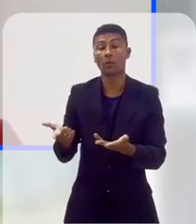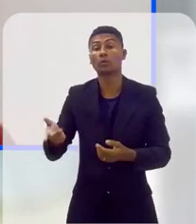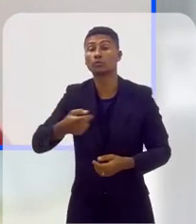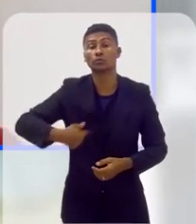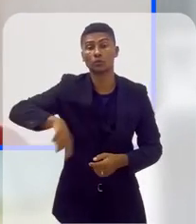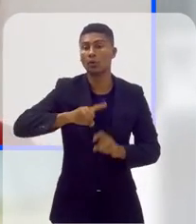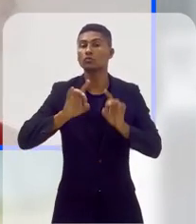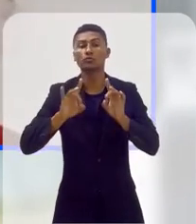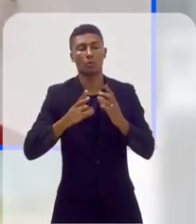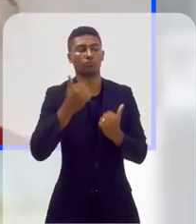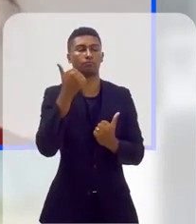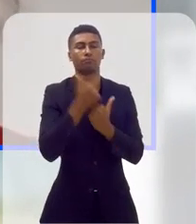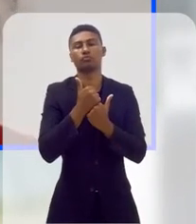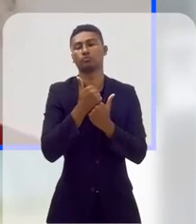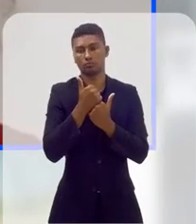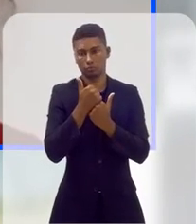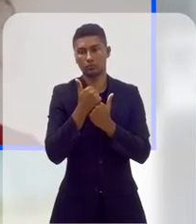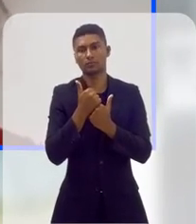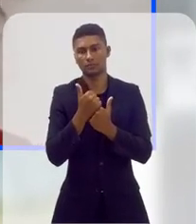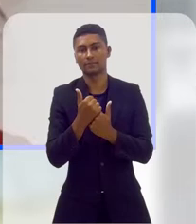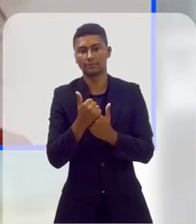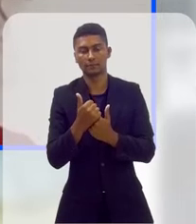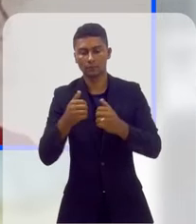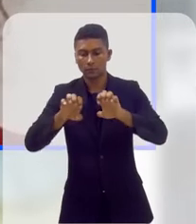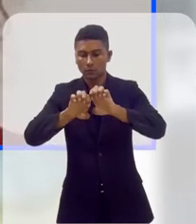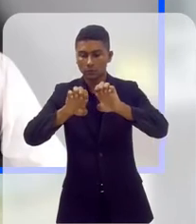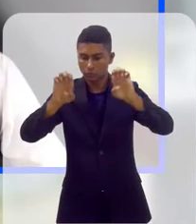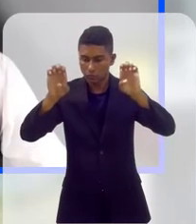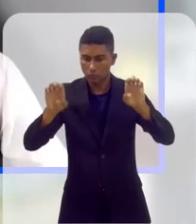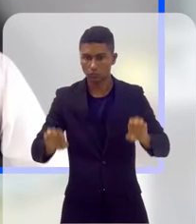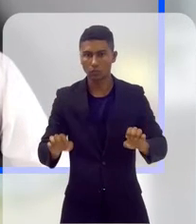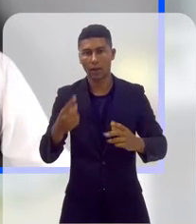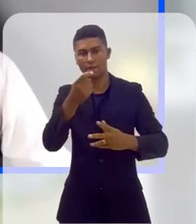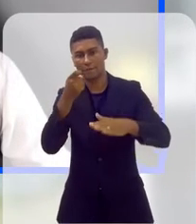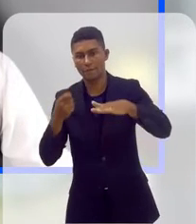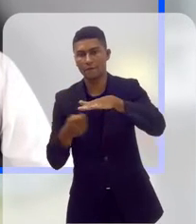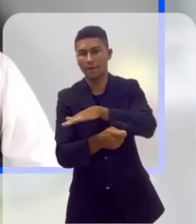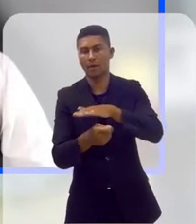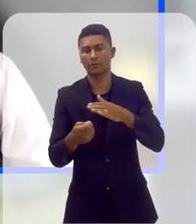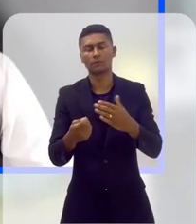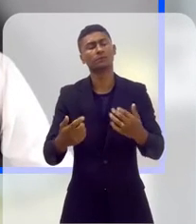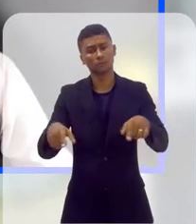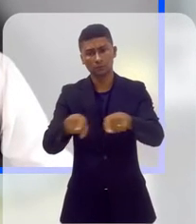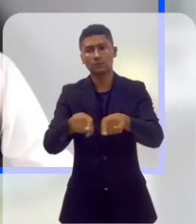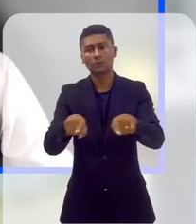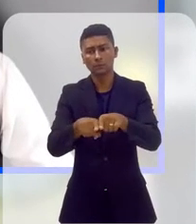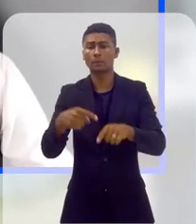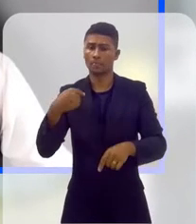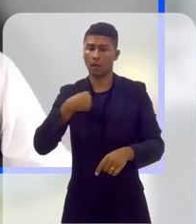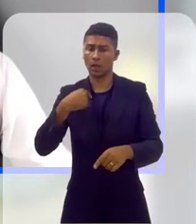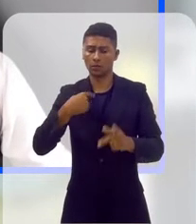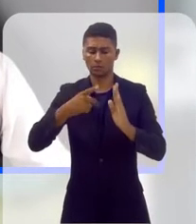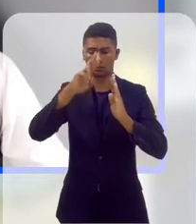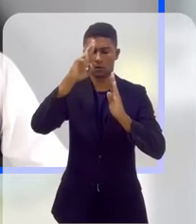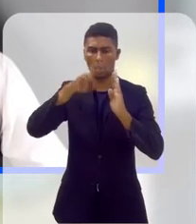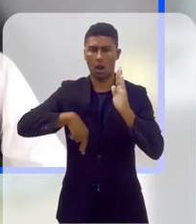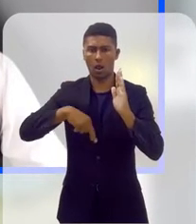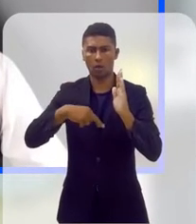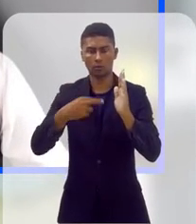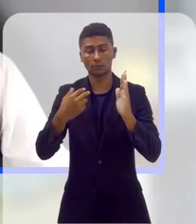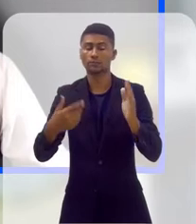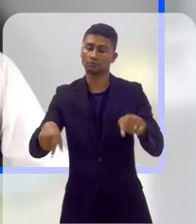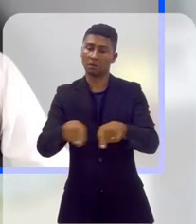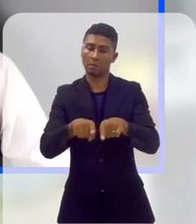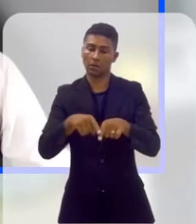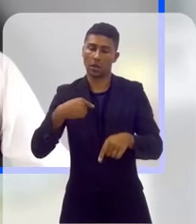executarão. O que a gente faz apenas é dar esse suporte estrutural. Obviamente, eu faço um